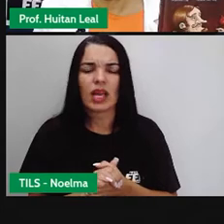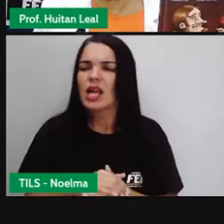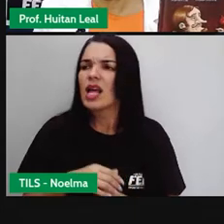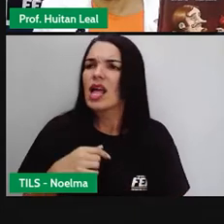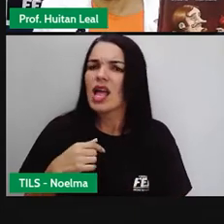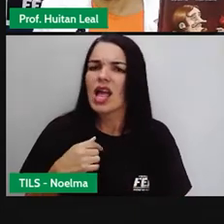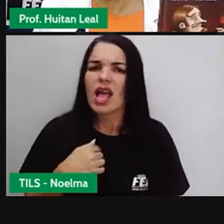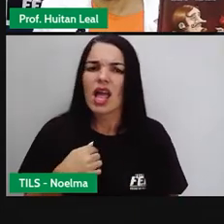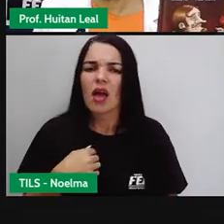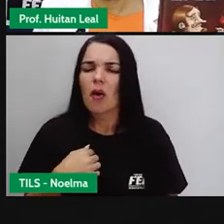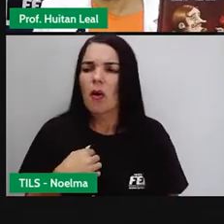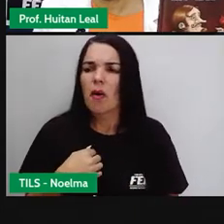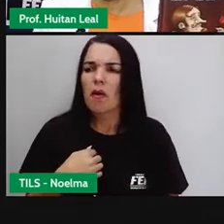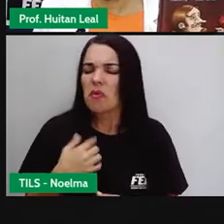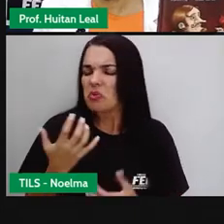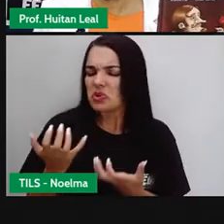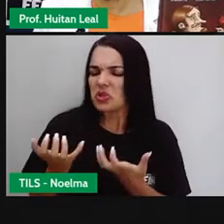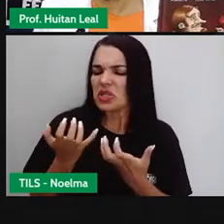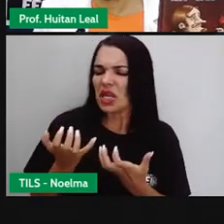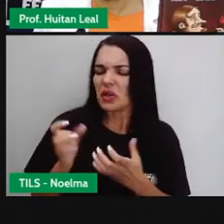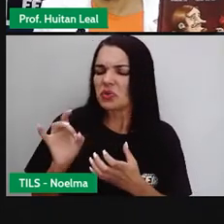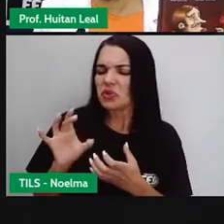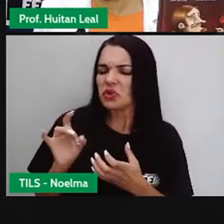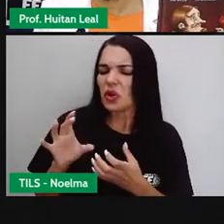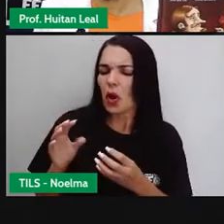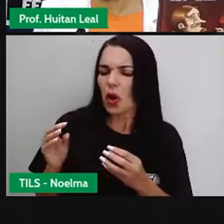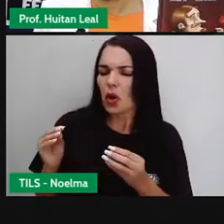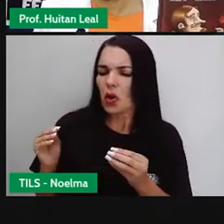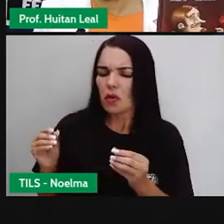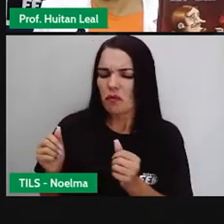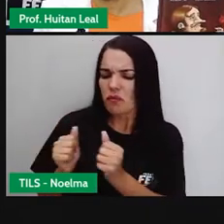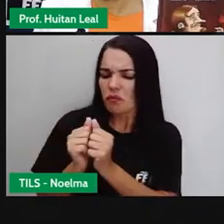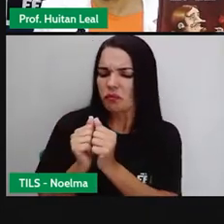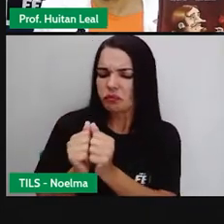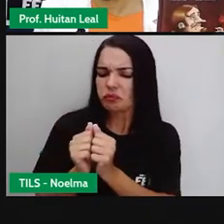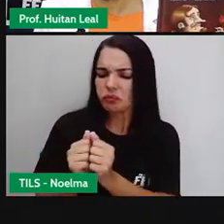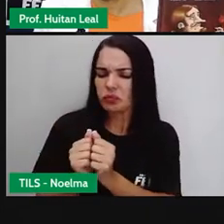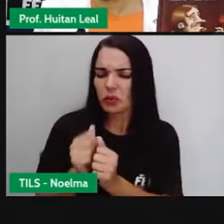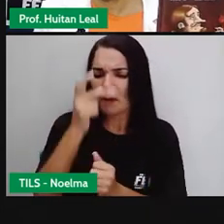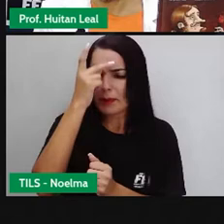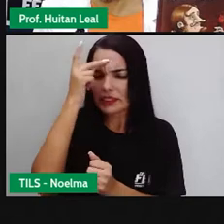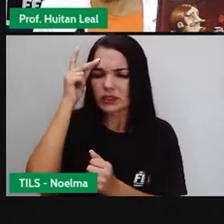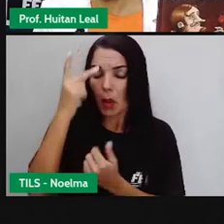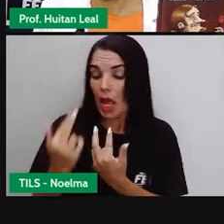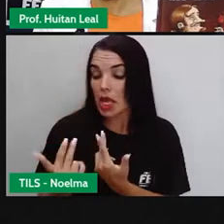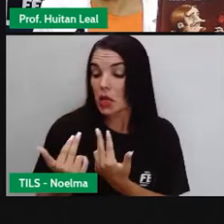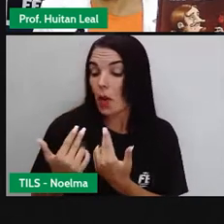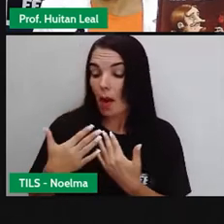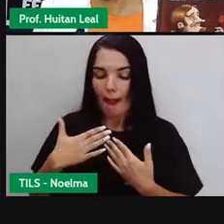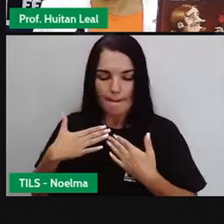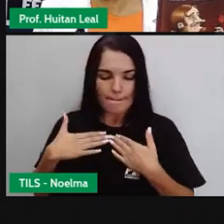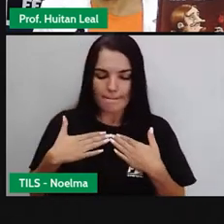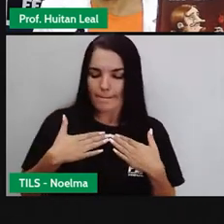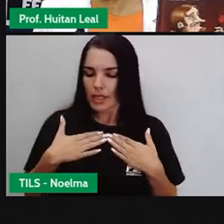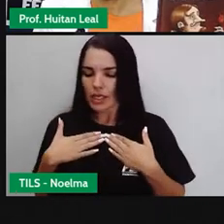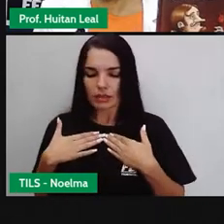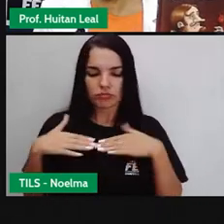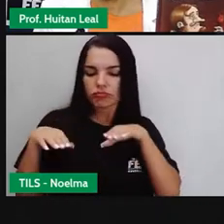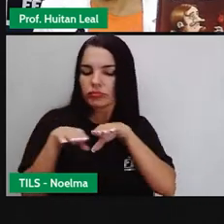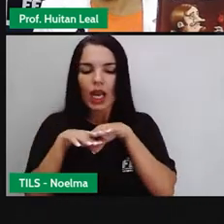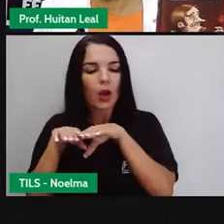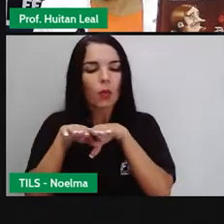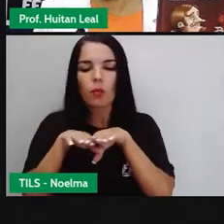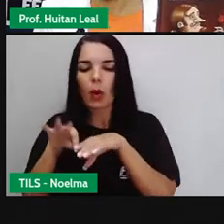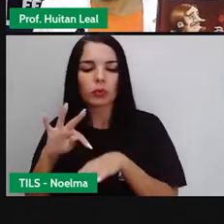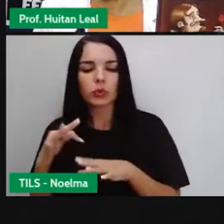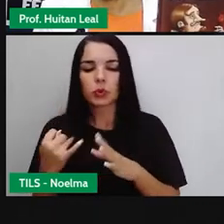espelho, ele voltava a declarar isso, que ele só seria feliz se tivesse ao lado dele alguém que fosse igual